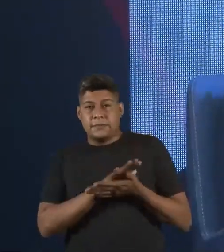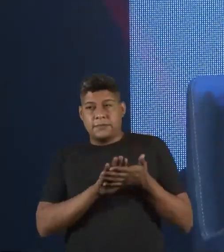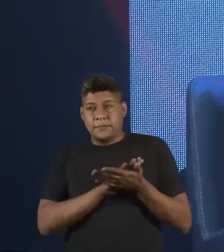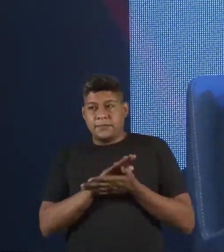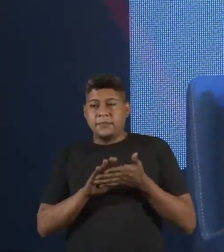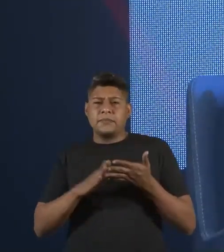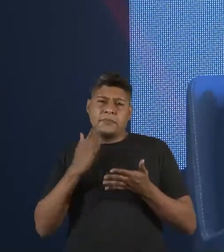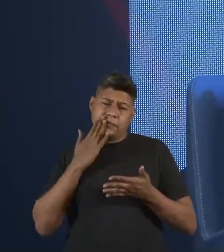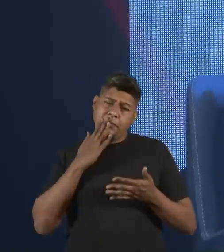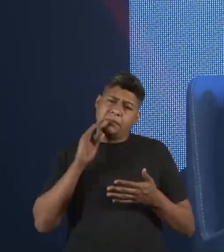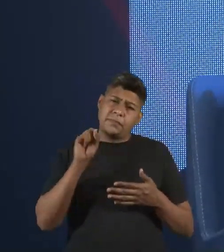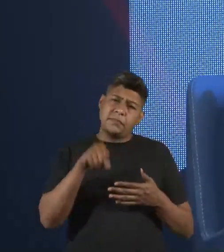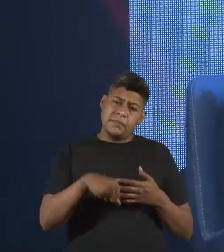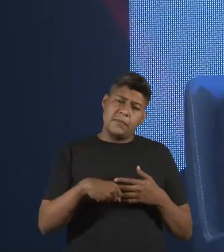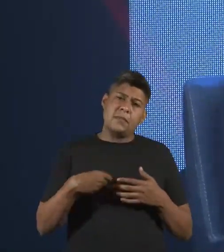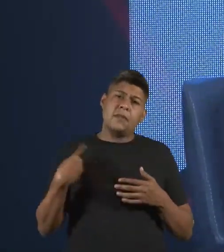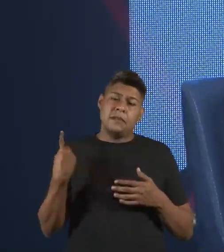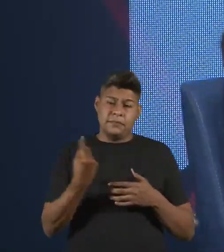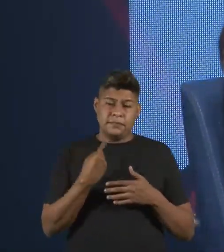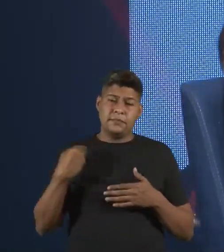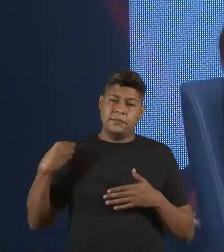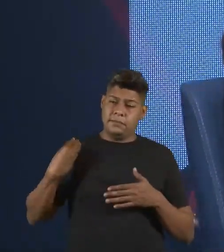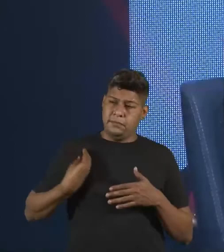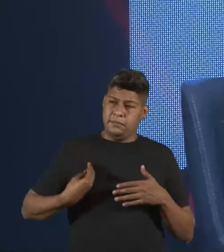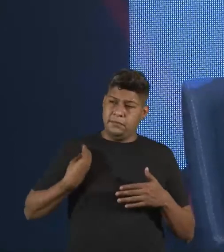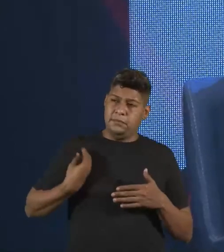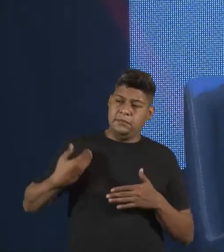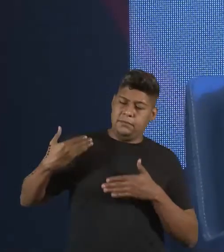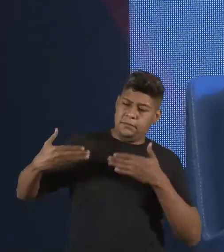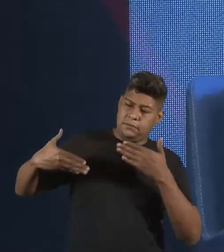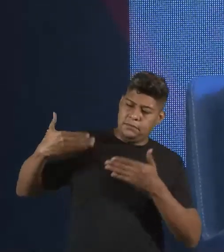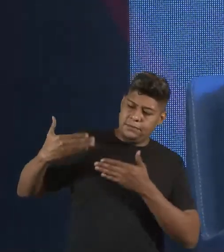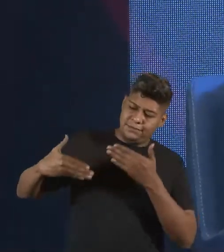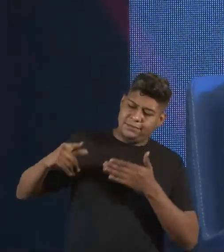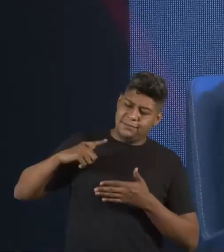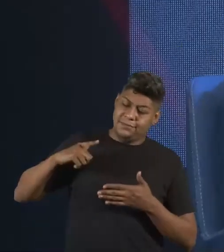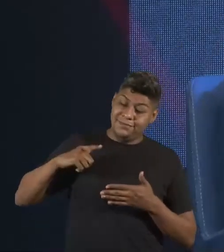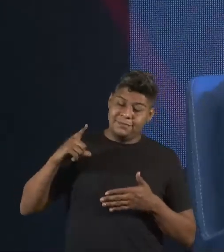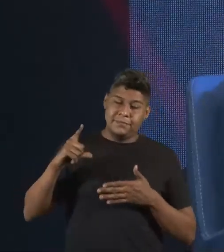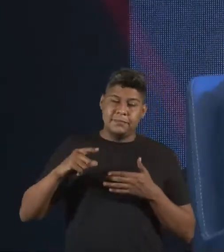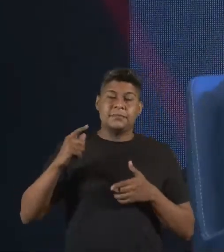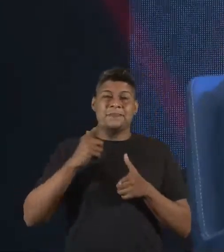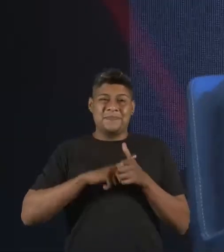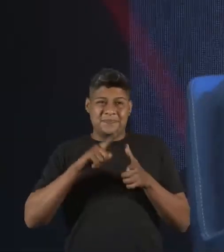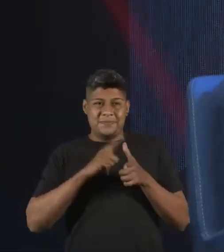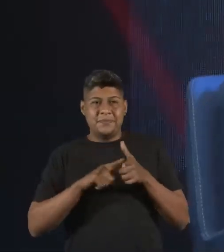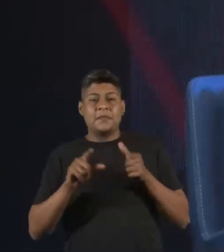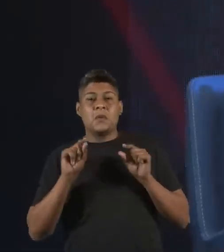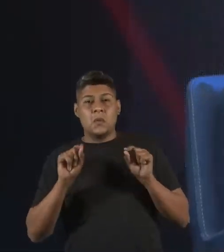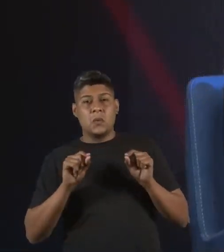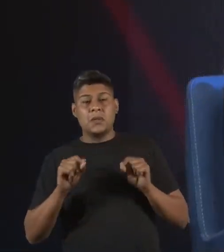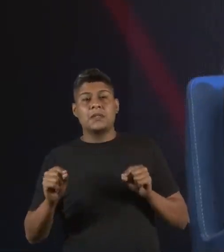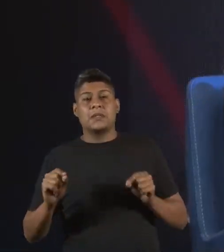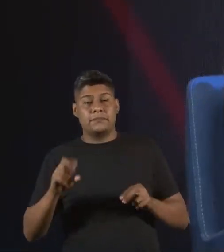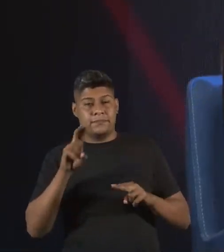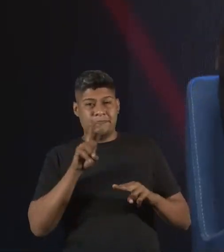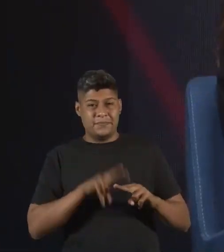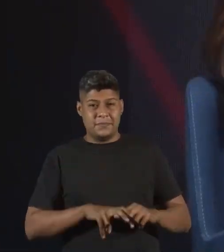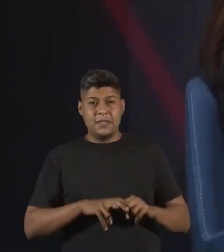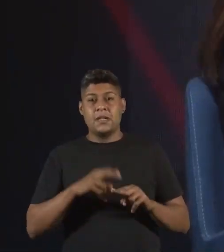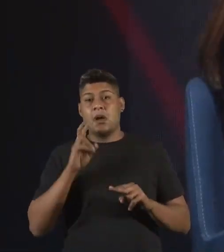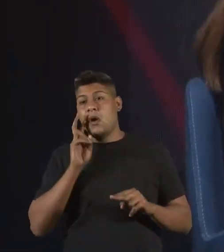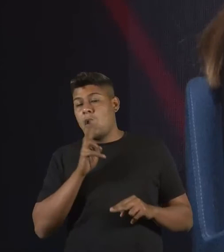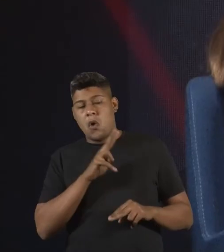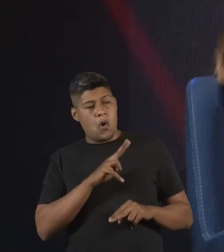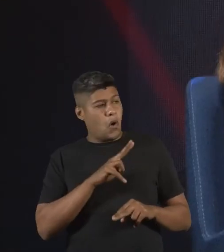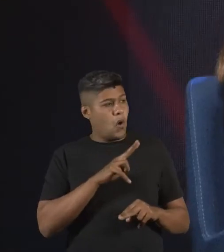E o fato é que, sim, a gente, ao longo da carreira, enfrenta uma série de vezes que você senta numa mesa, você